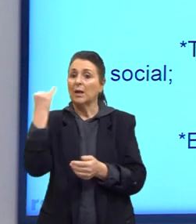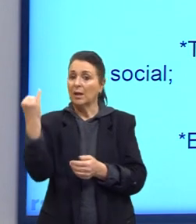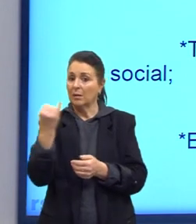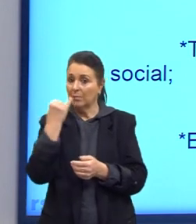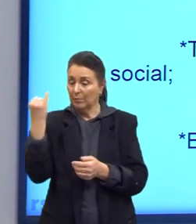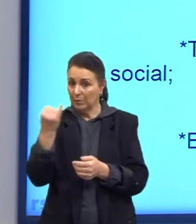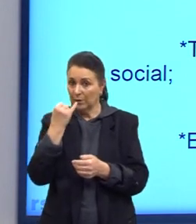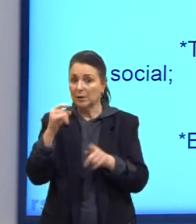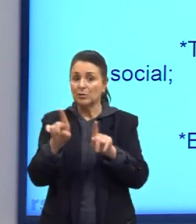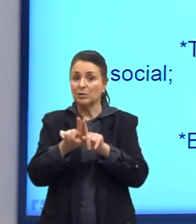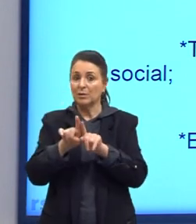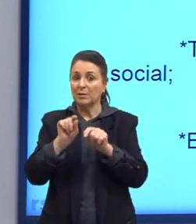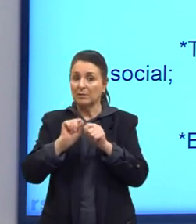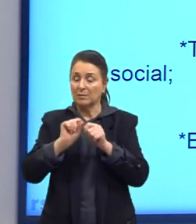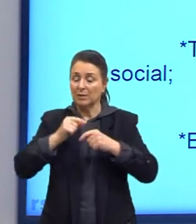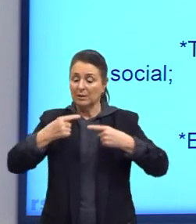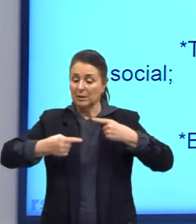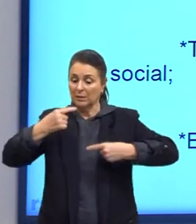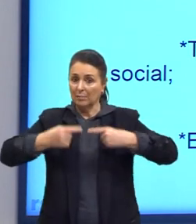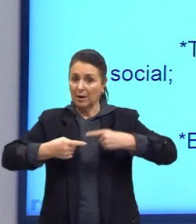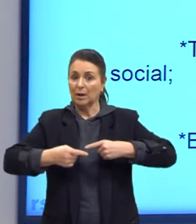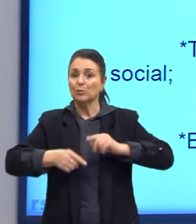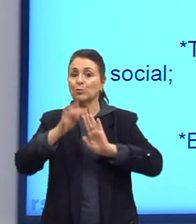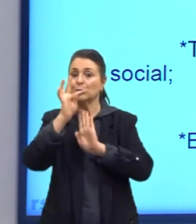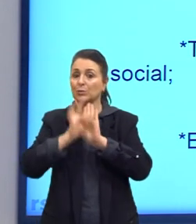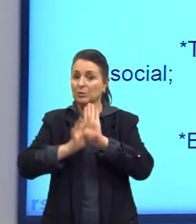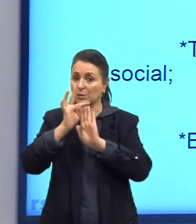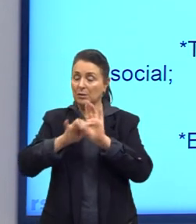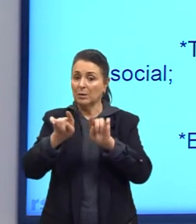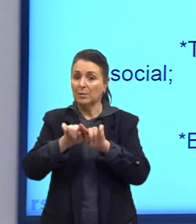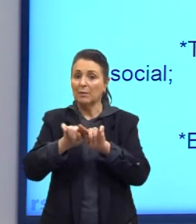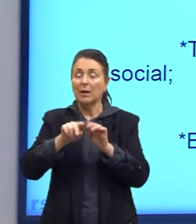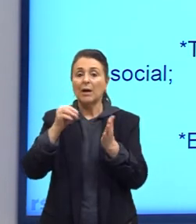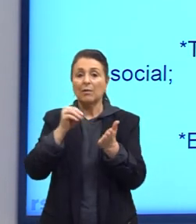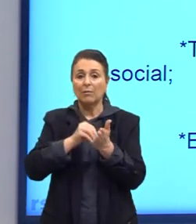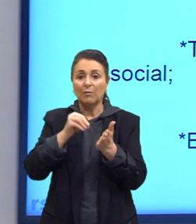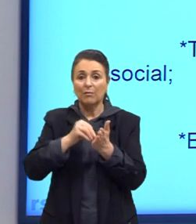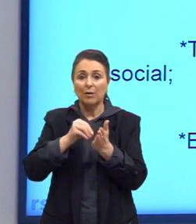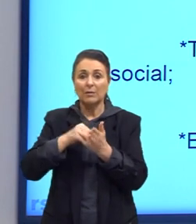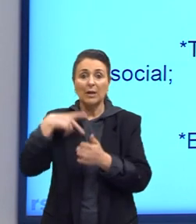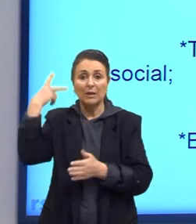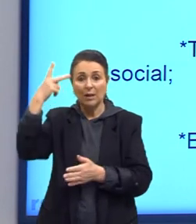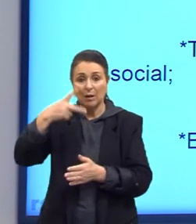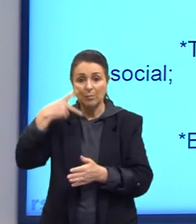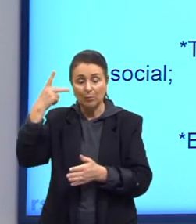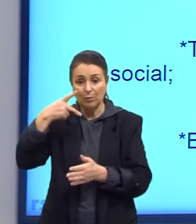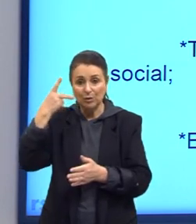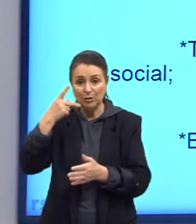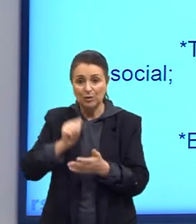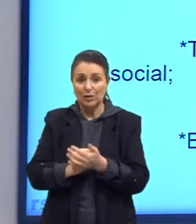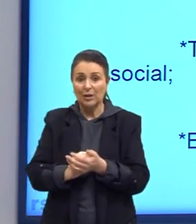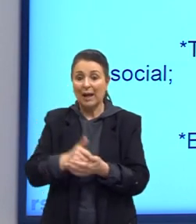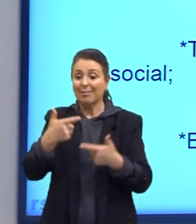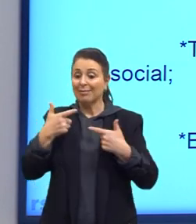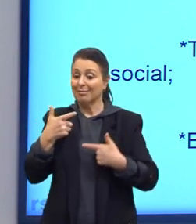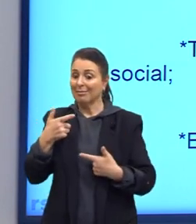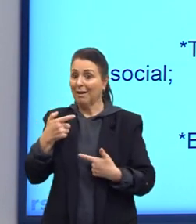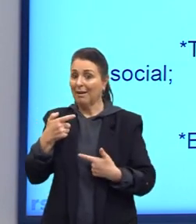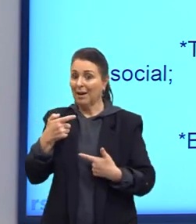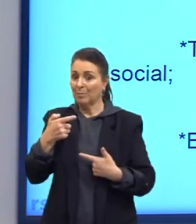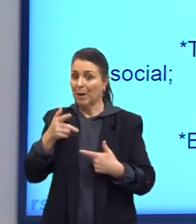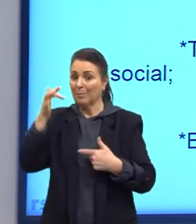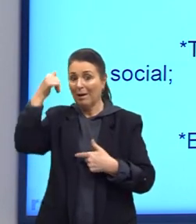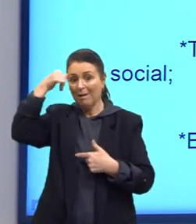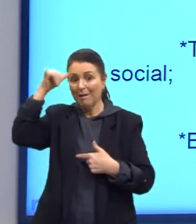trazer esse debate aqui. Esses textos trazem. A falta de política por desarmamento. É comprovado, são